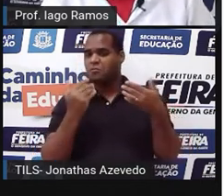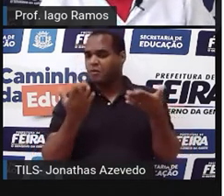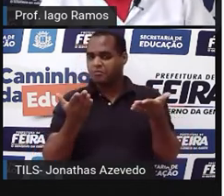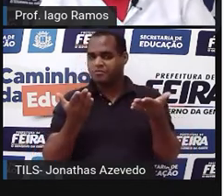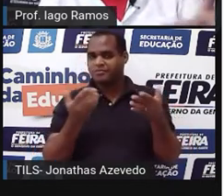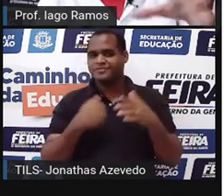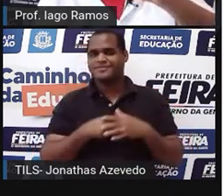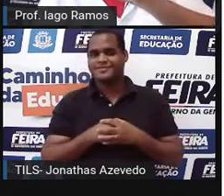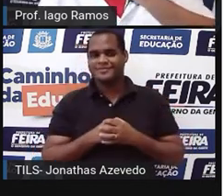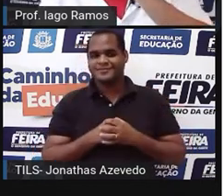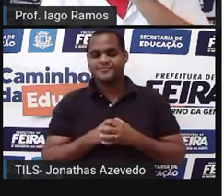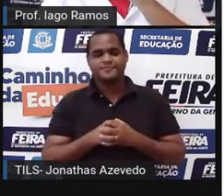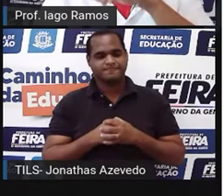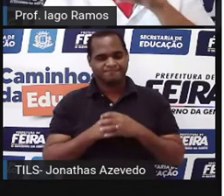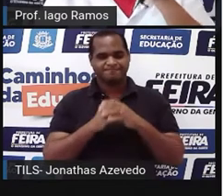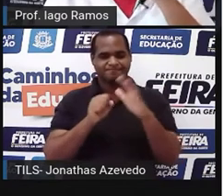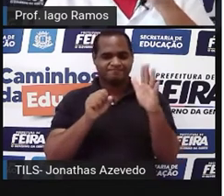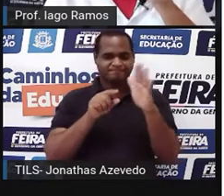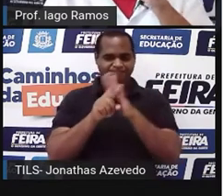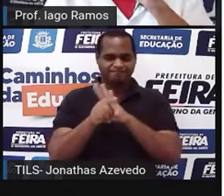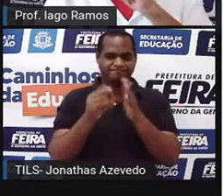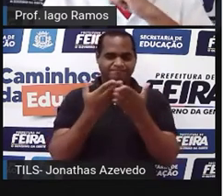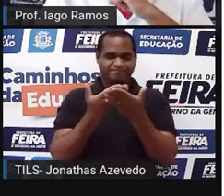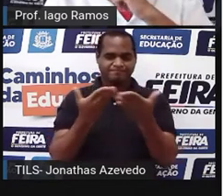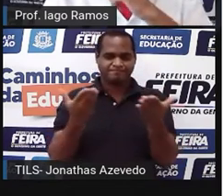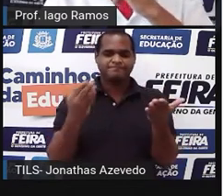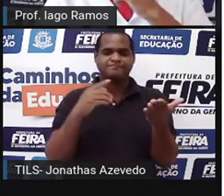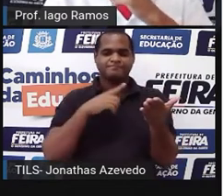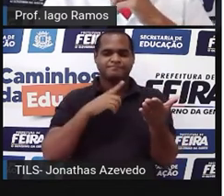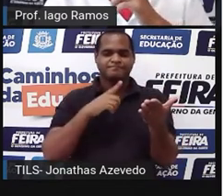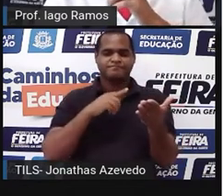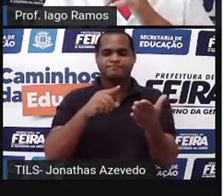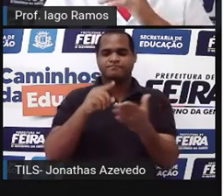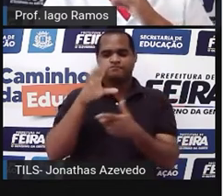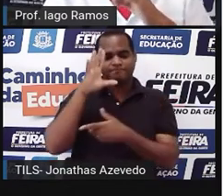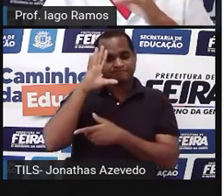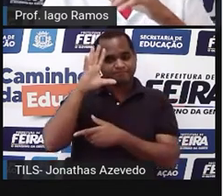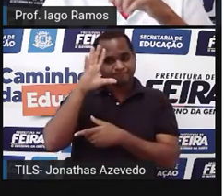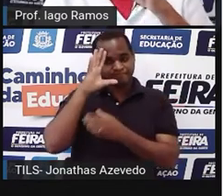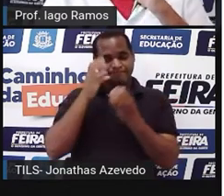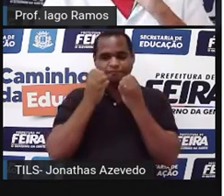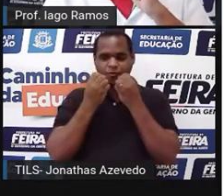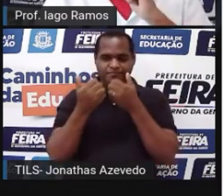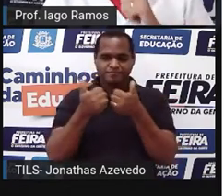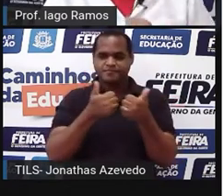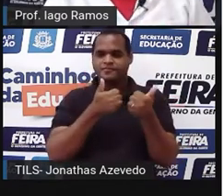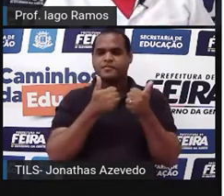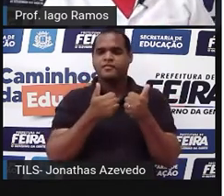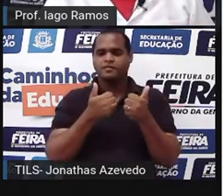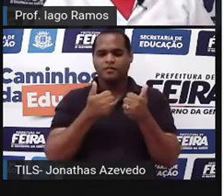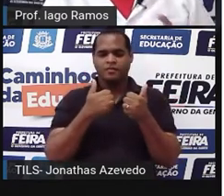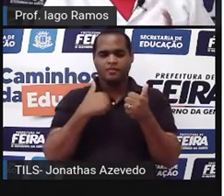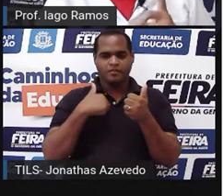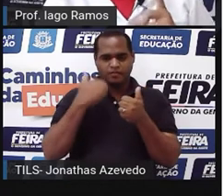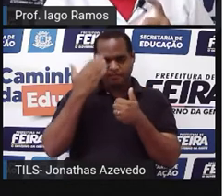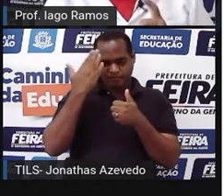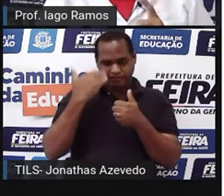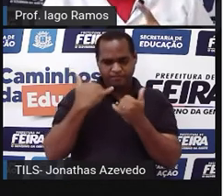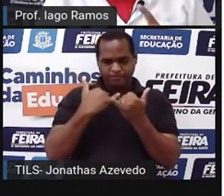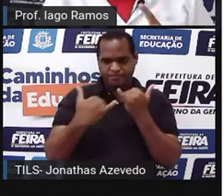semelhantes. Deixa eu te fazer mais uma pergunta para você pensar. Você sabe o que significa